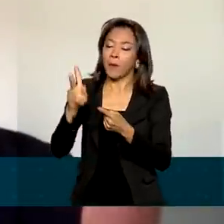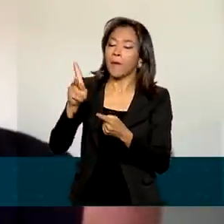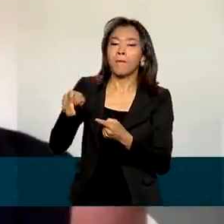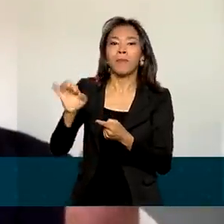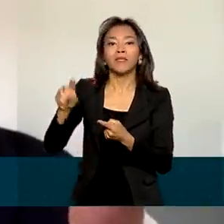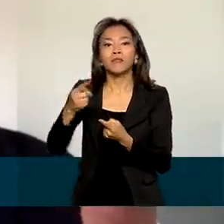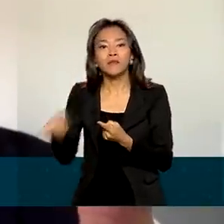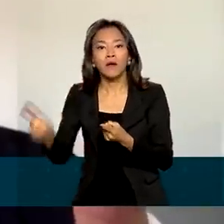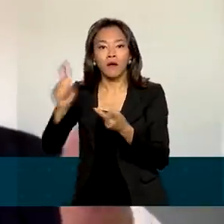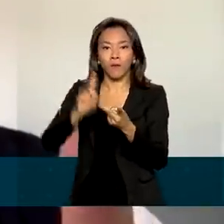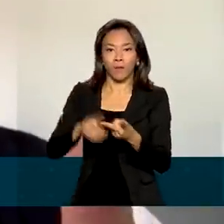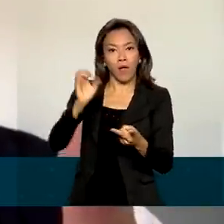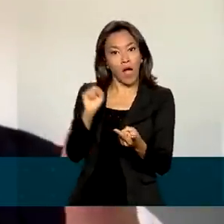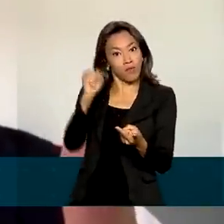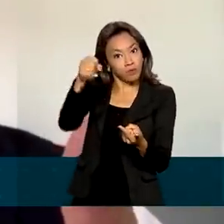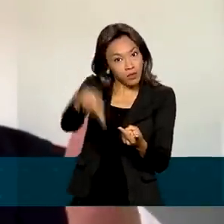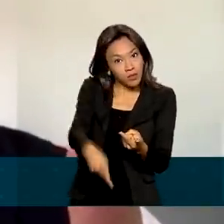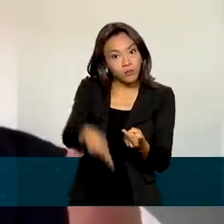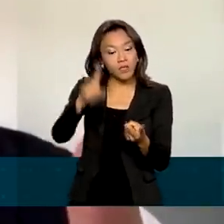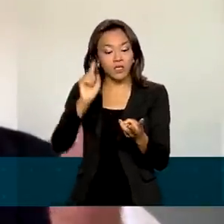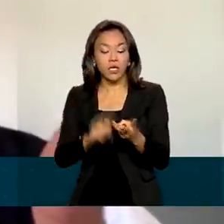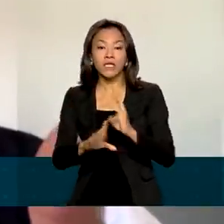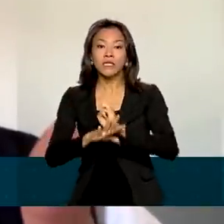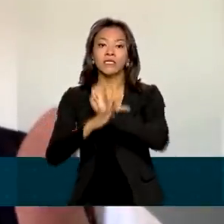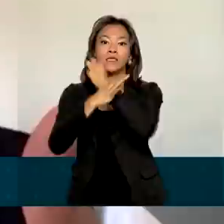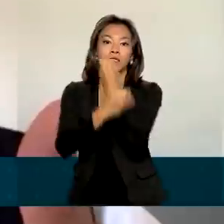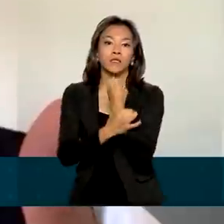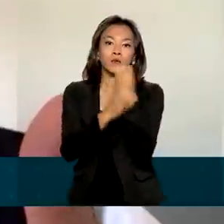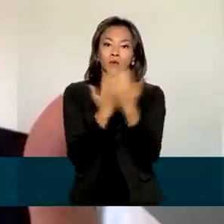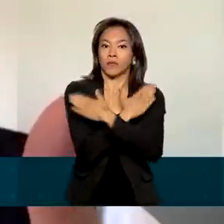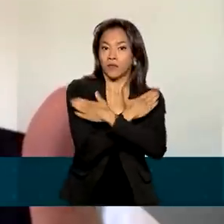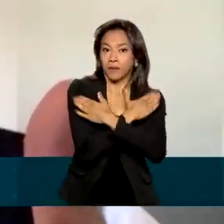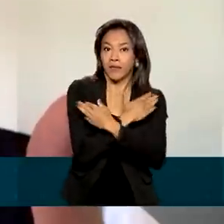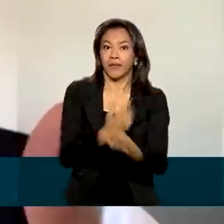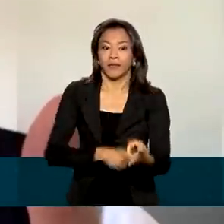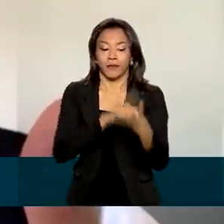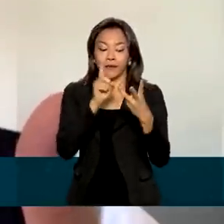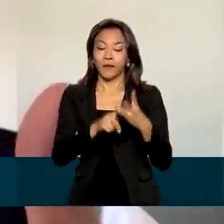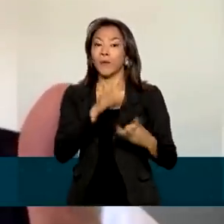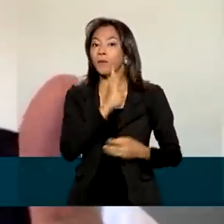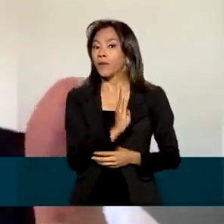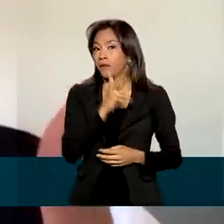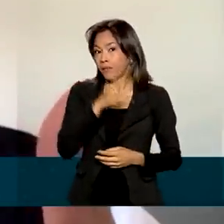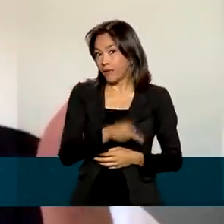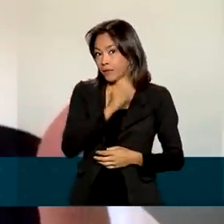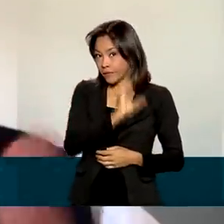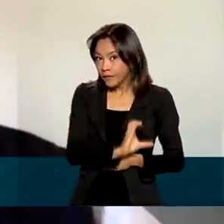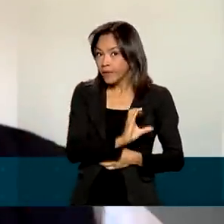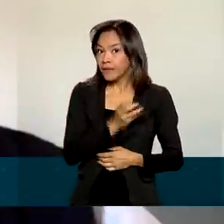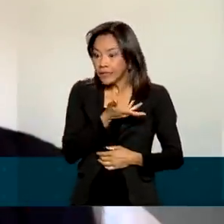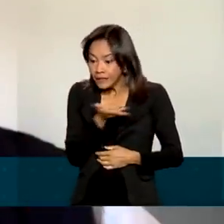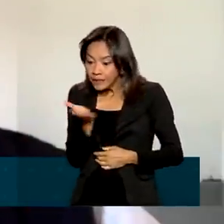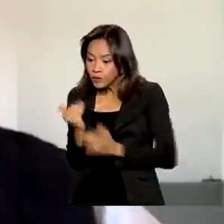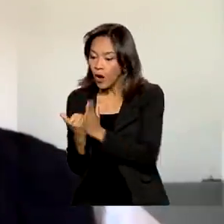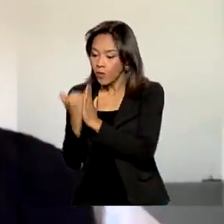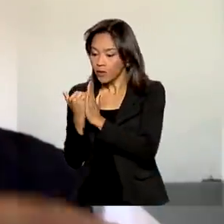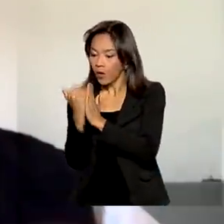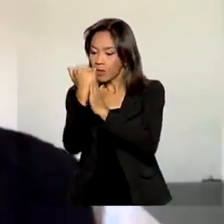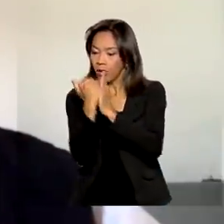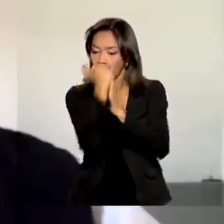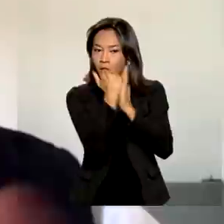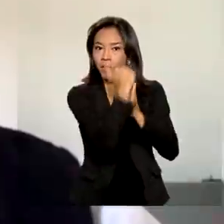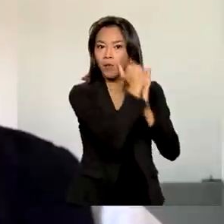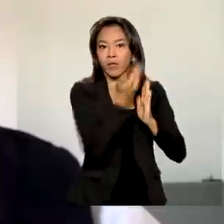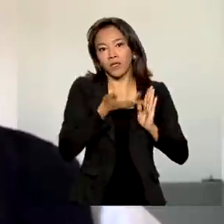aposentadoria, o seguro-desemprego, o benefício de prestação continuada, chamada BBC. Então, tudo isso